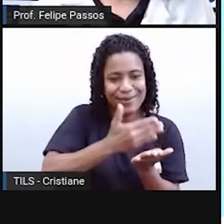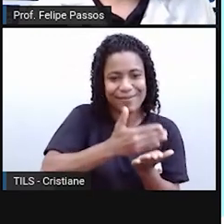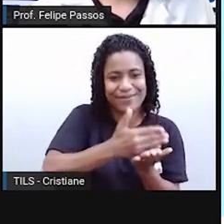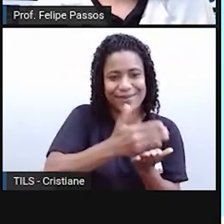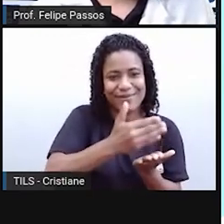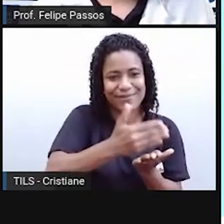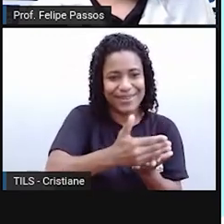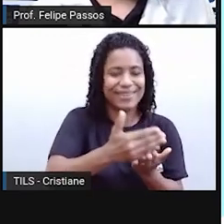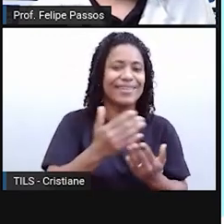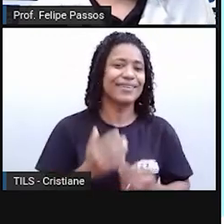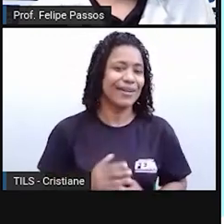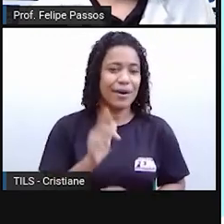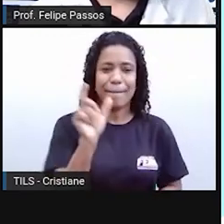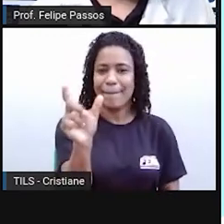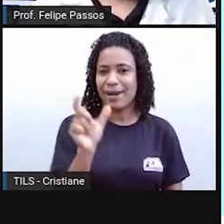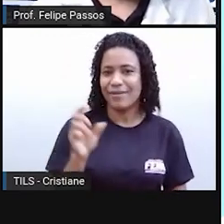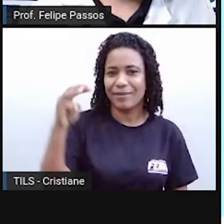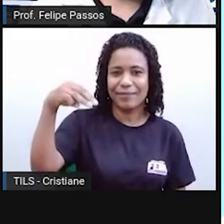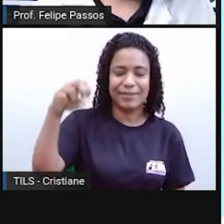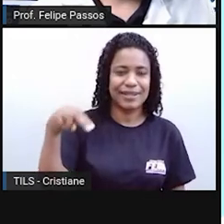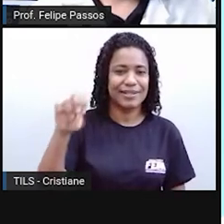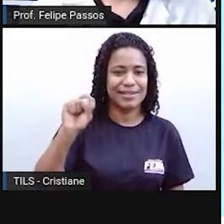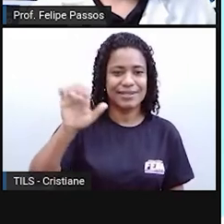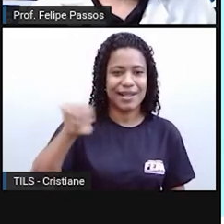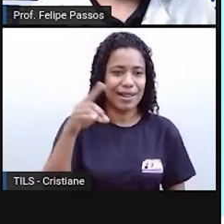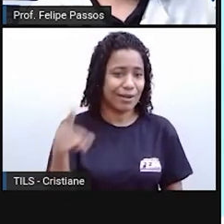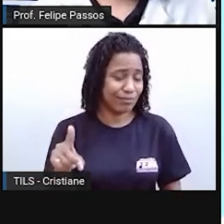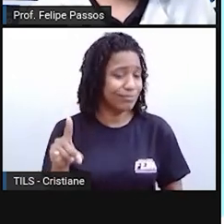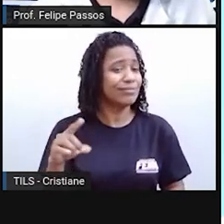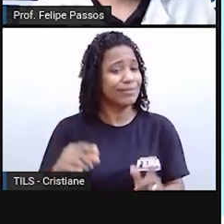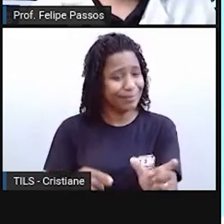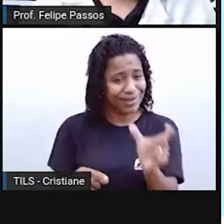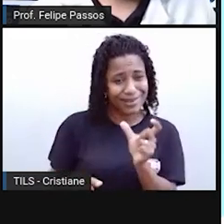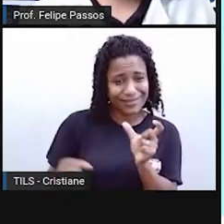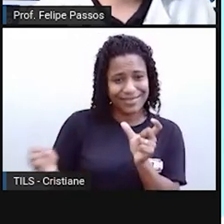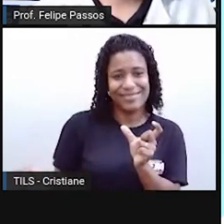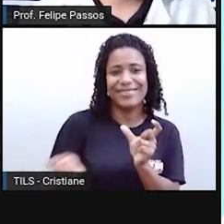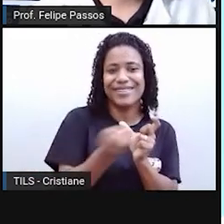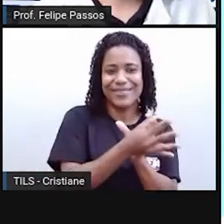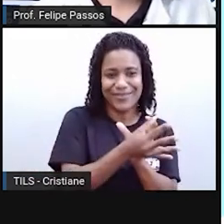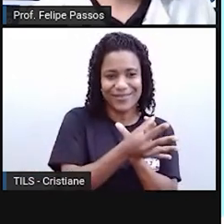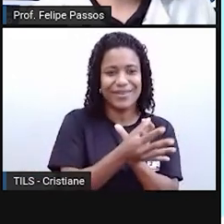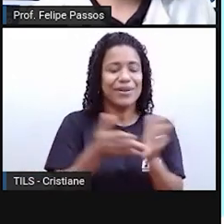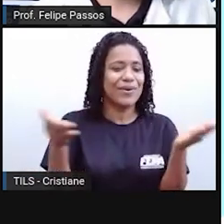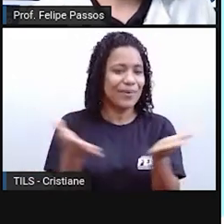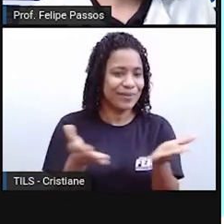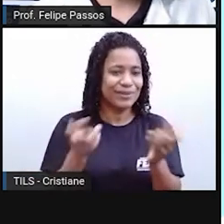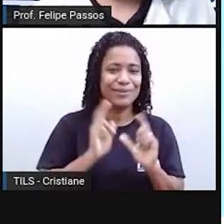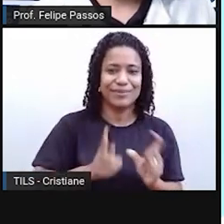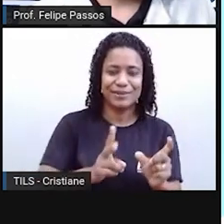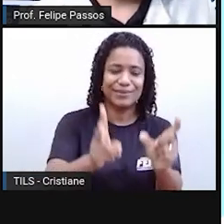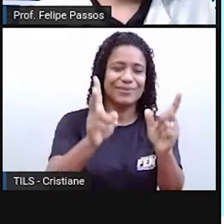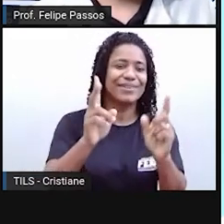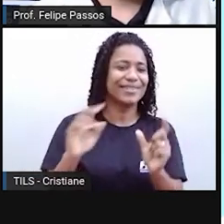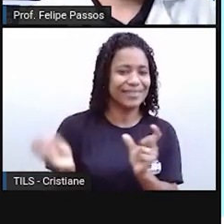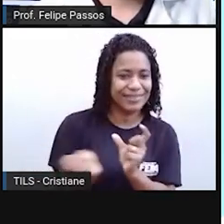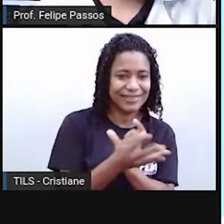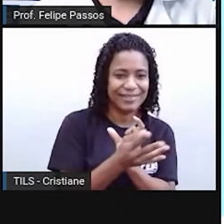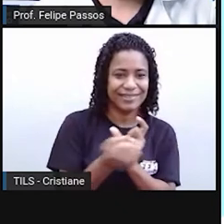Então, mensalão é uma palavra que não existe. É um neologismo. Foi tão utilizado que, hoje em dia, a gente continua usando mensalão.